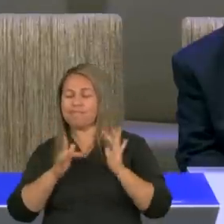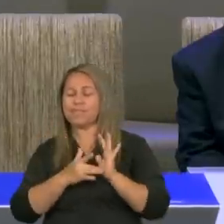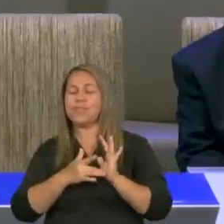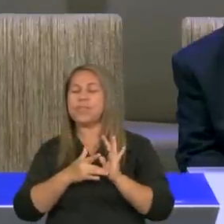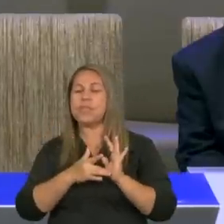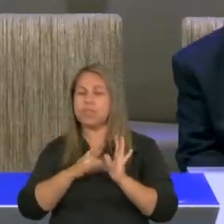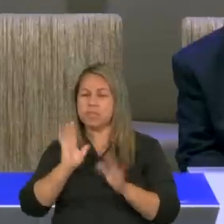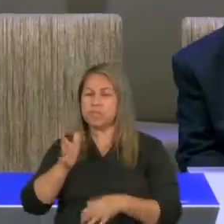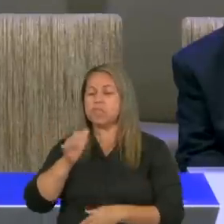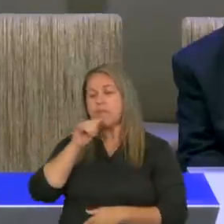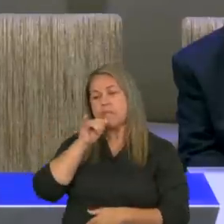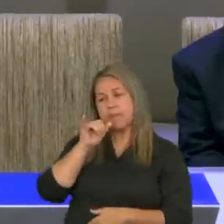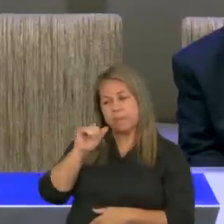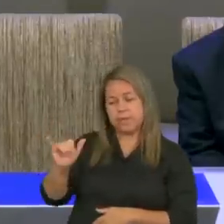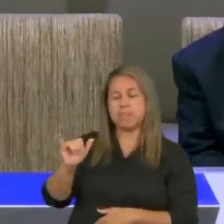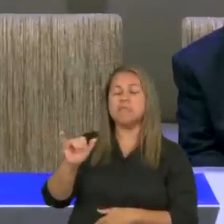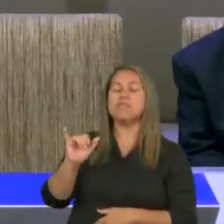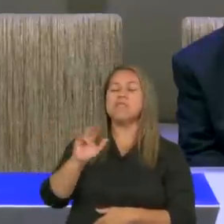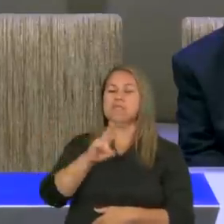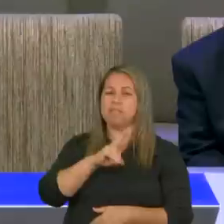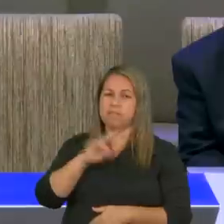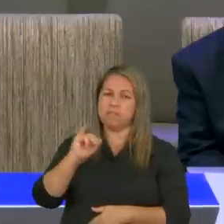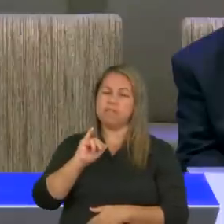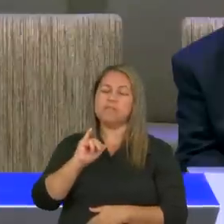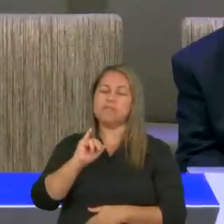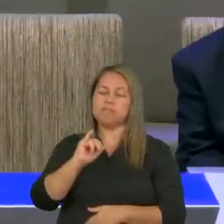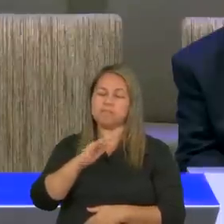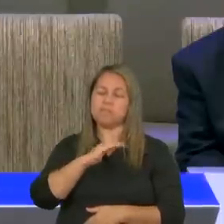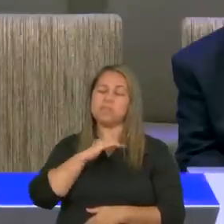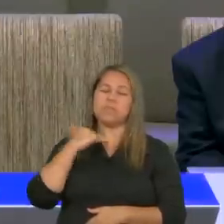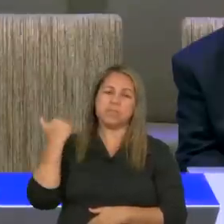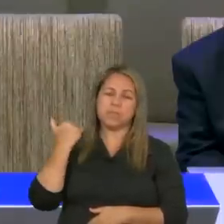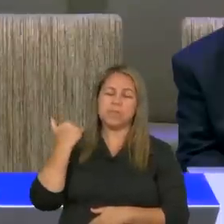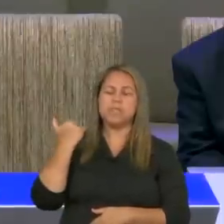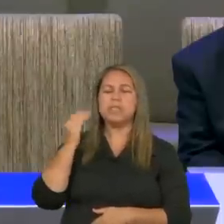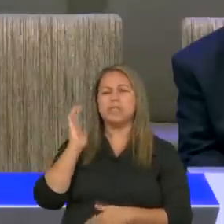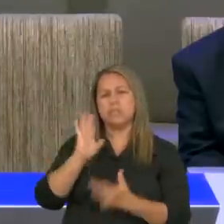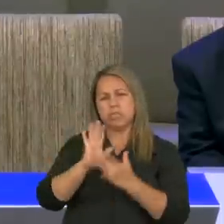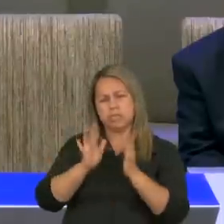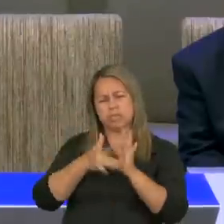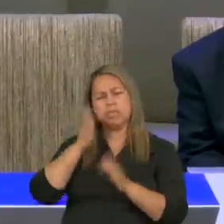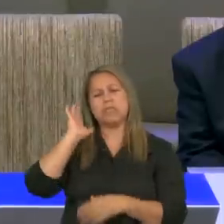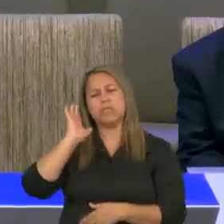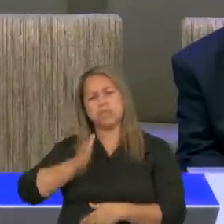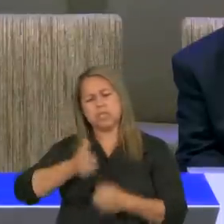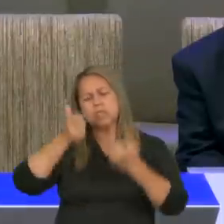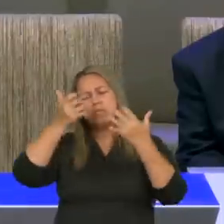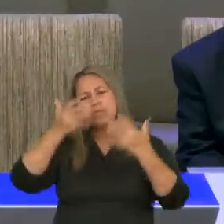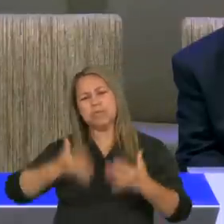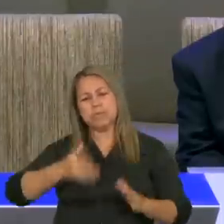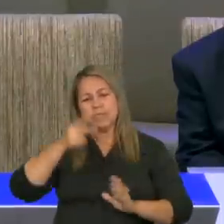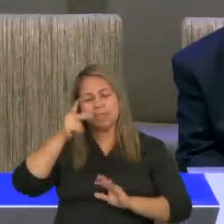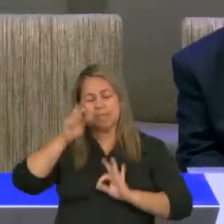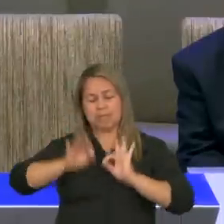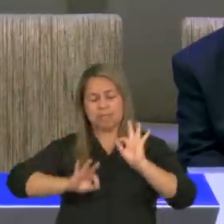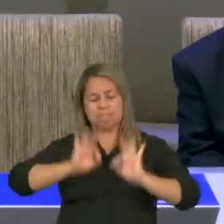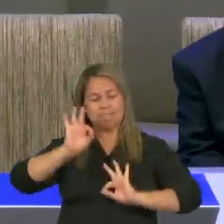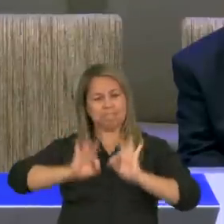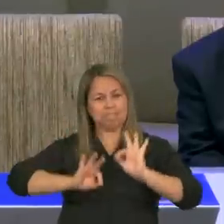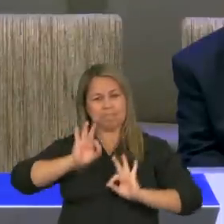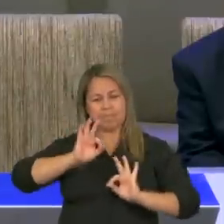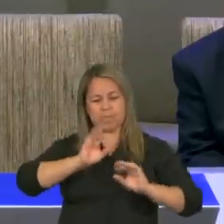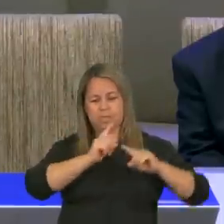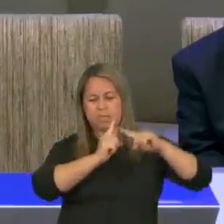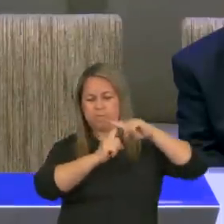havia pregado a sua morte, já havia falado sobre o plano do Calvário. E os discípulos